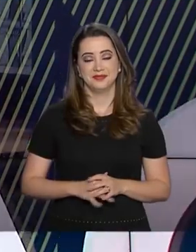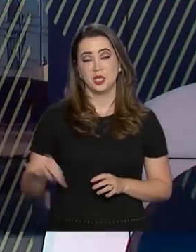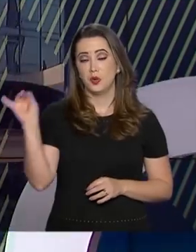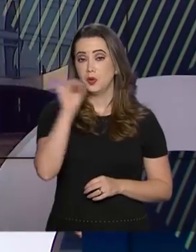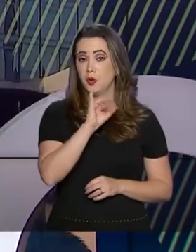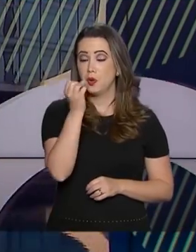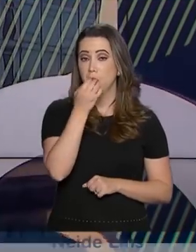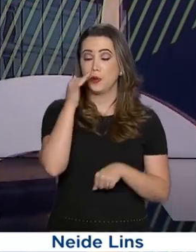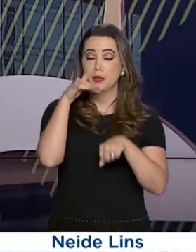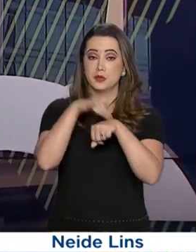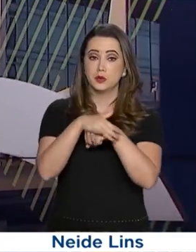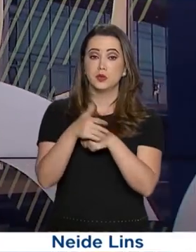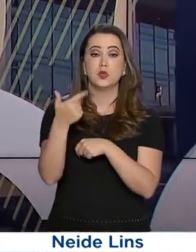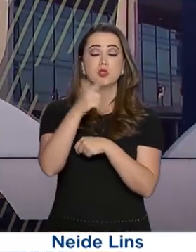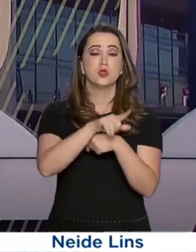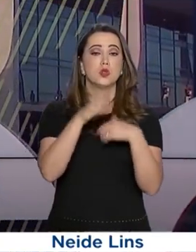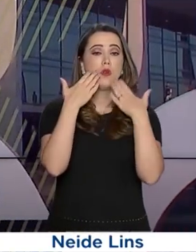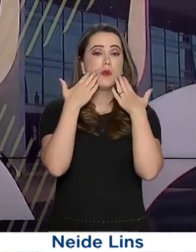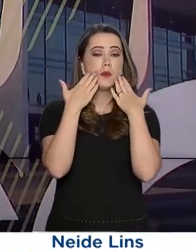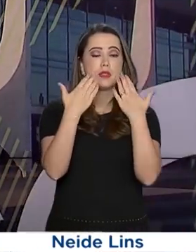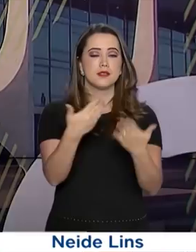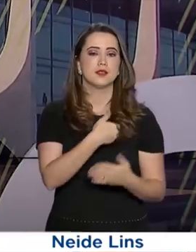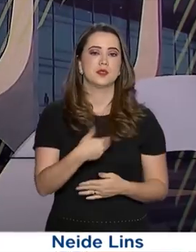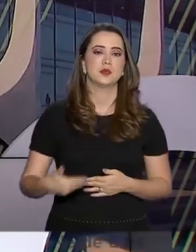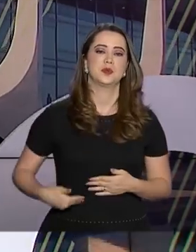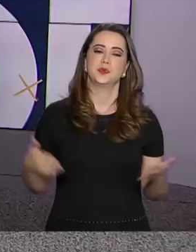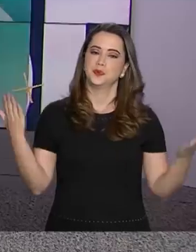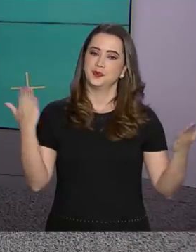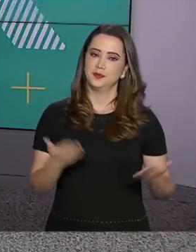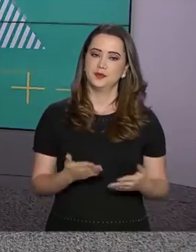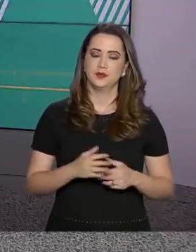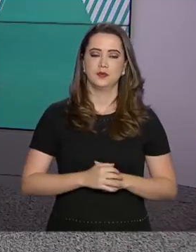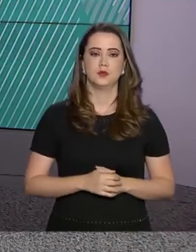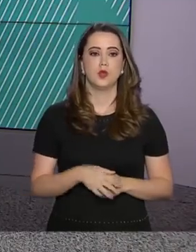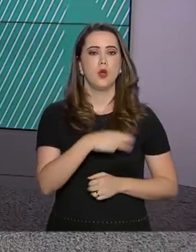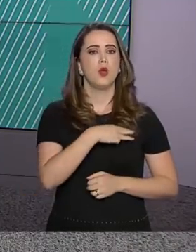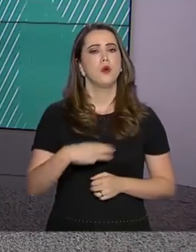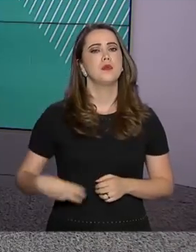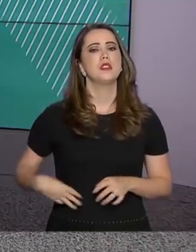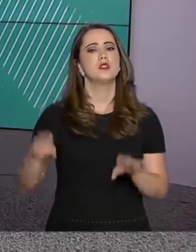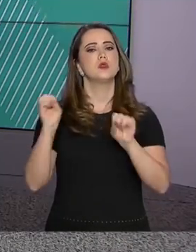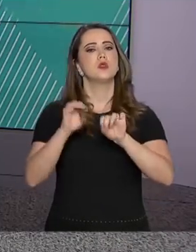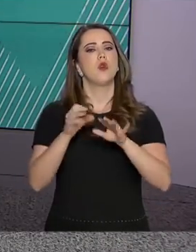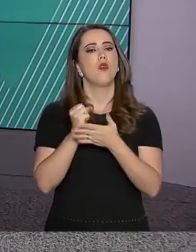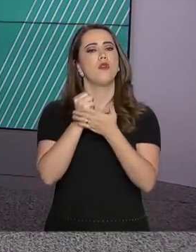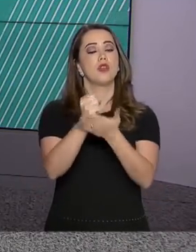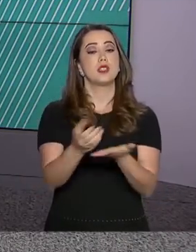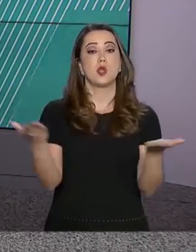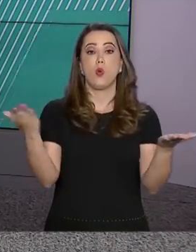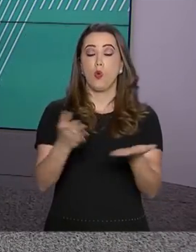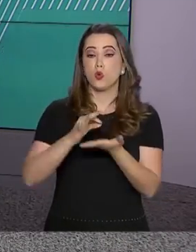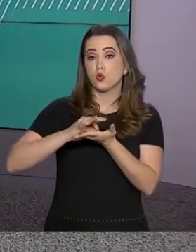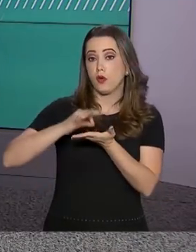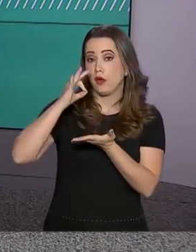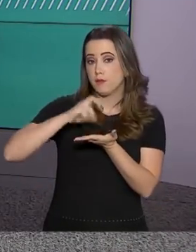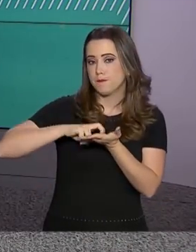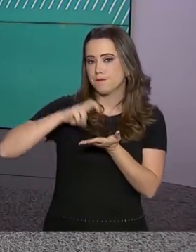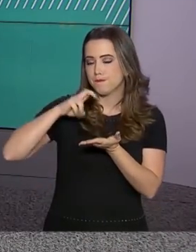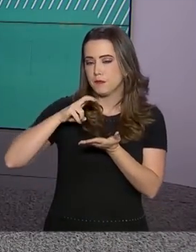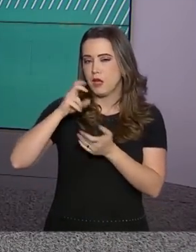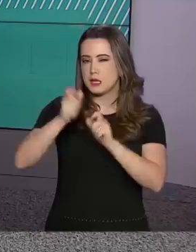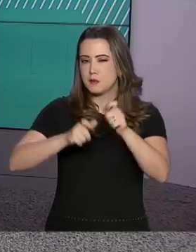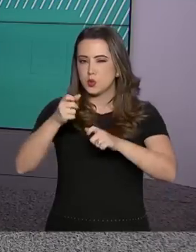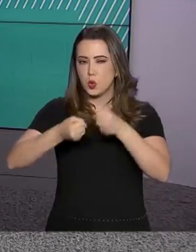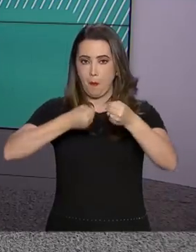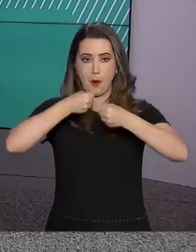Olá, boa noite. Estamos de volta com o Governo Agora. O ministro da Educação ofereceu hoje um café da manhã a